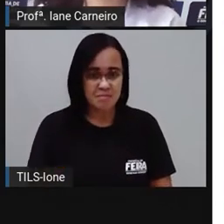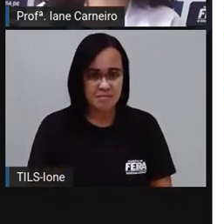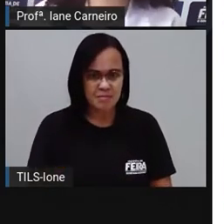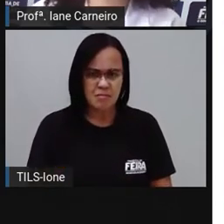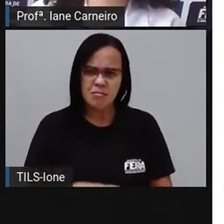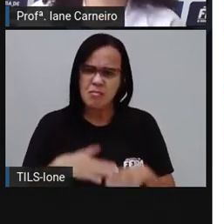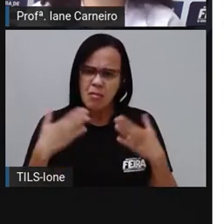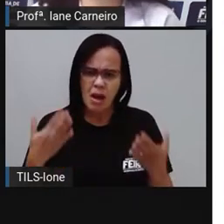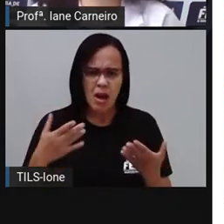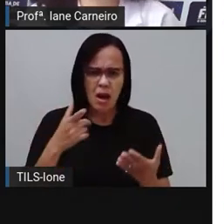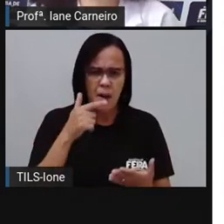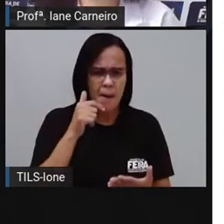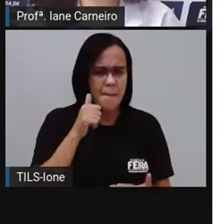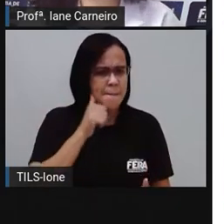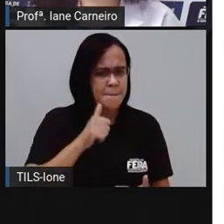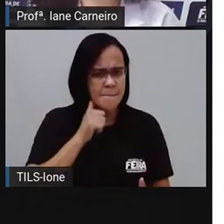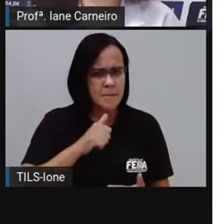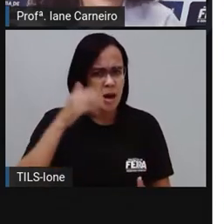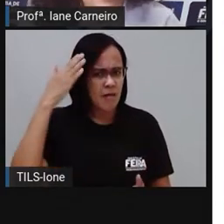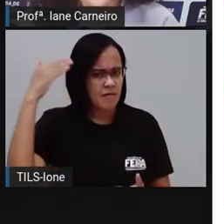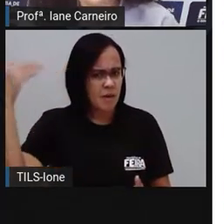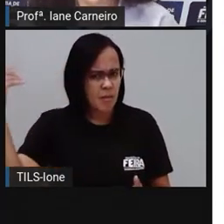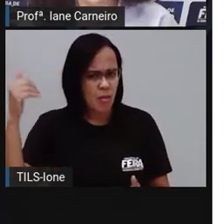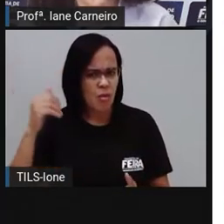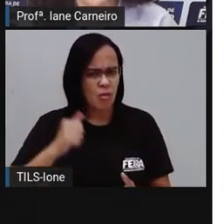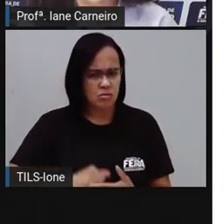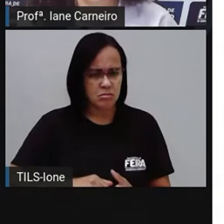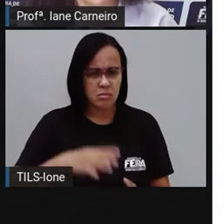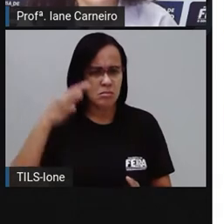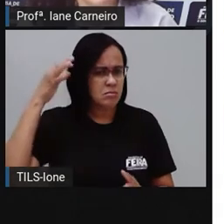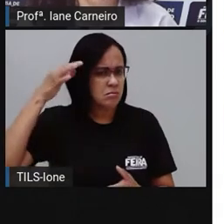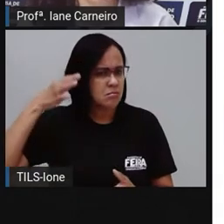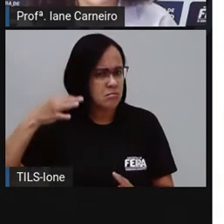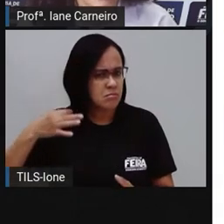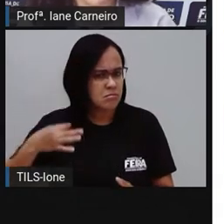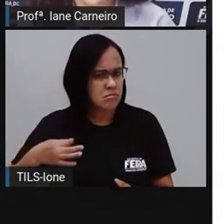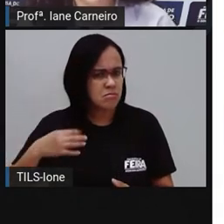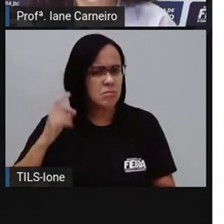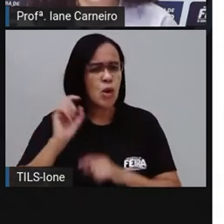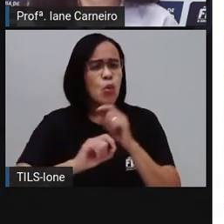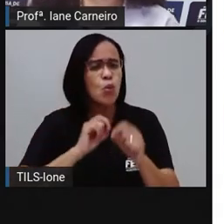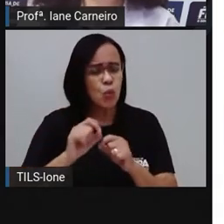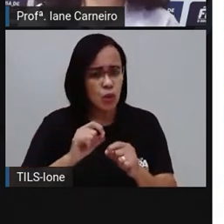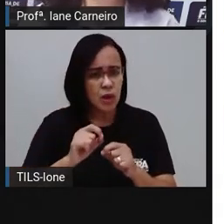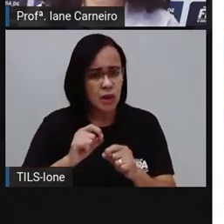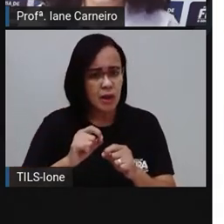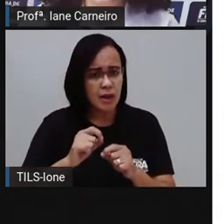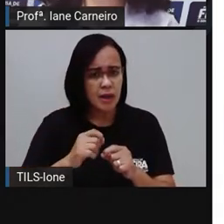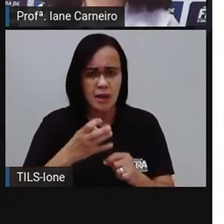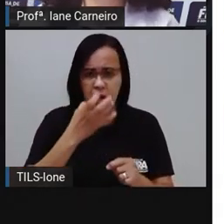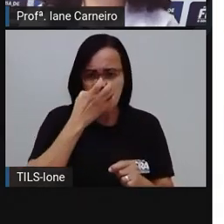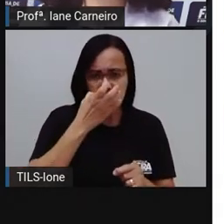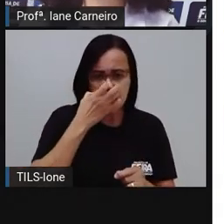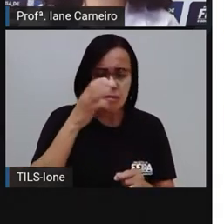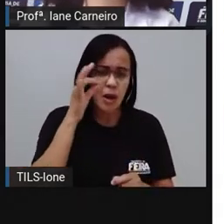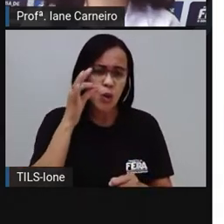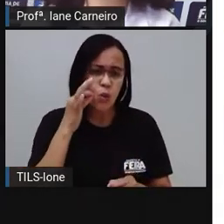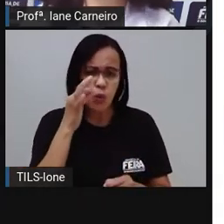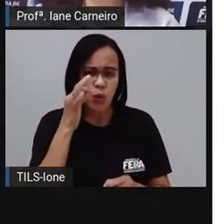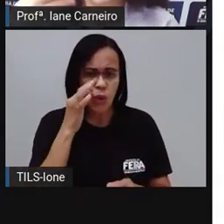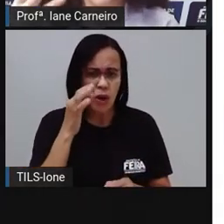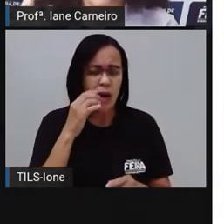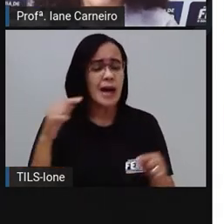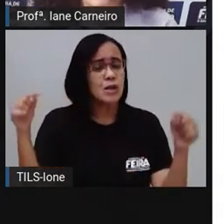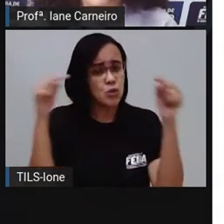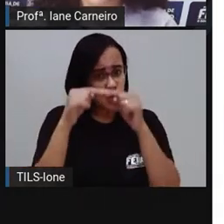Amaral tá querendo dizer que os pets fazem parte de nossa família também? O que é que você acha? Na sua família, você tem cachorro, né?